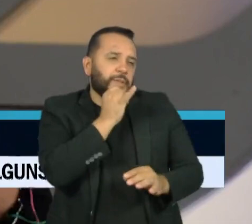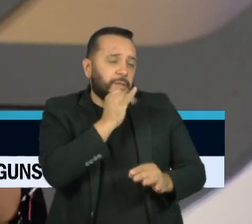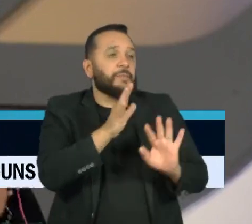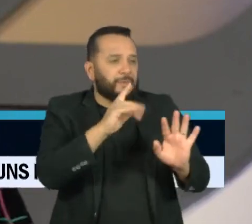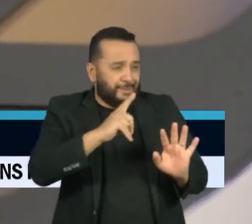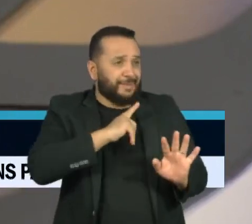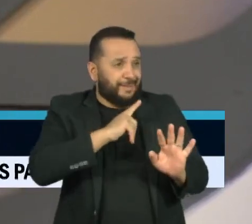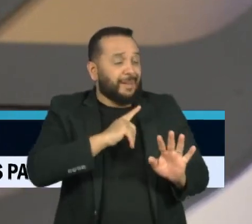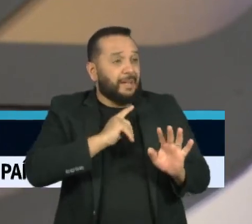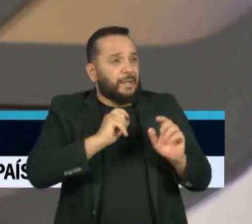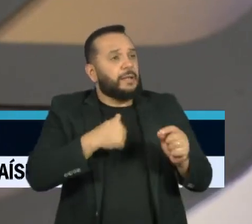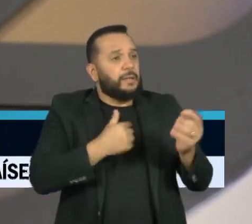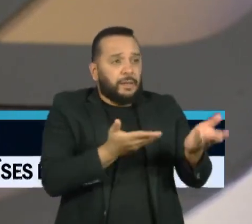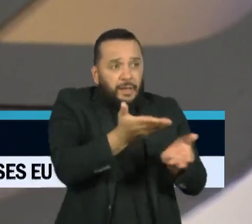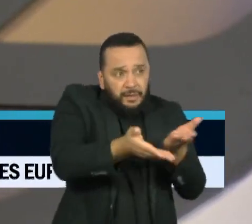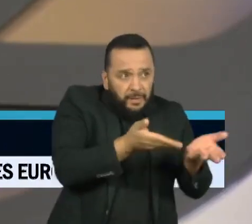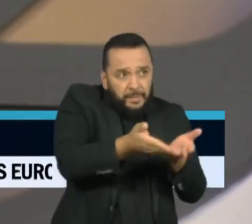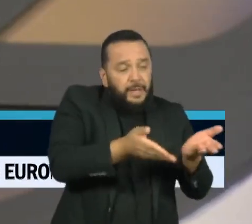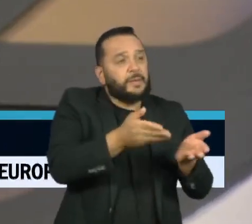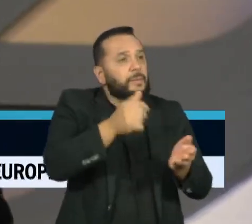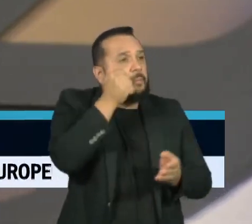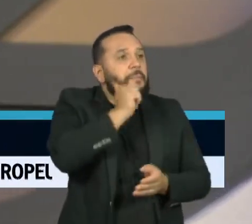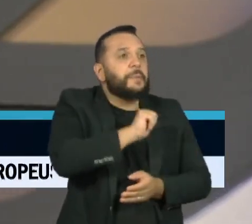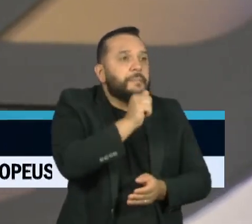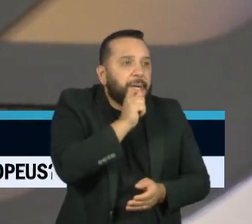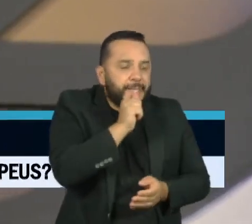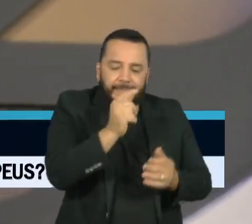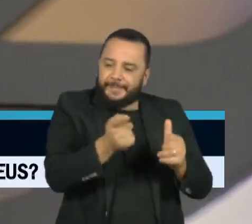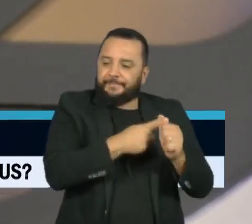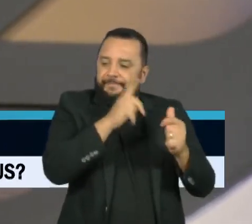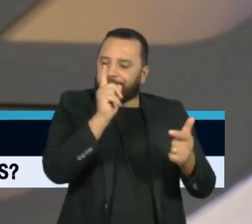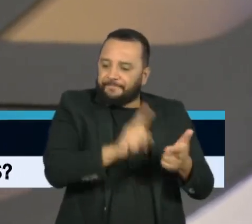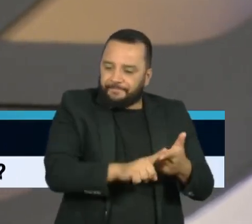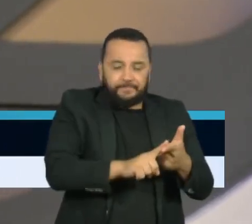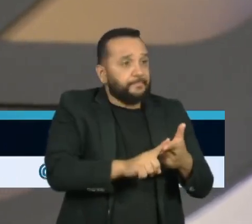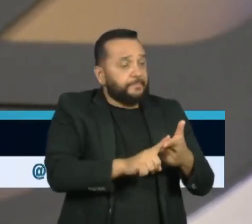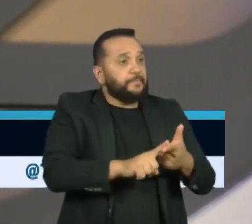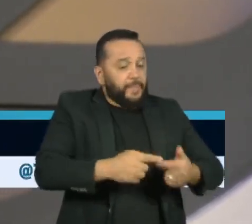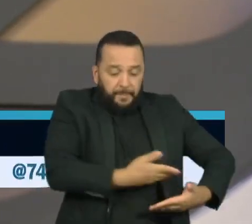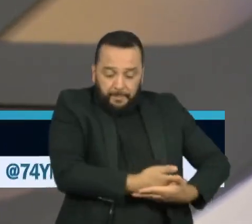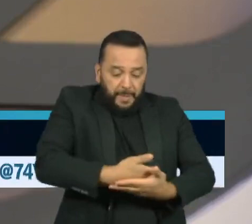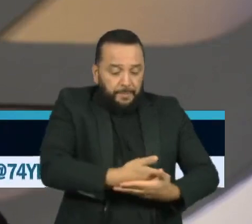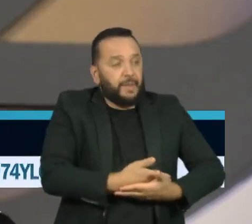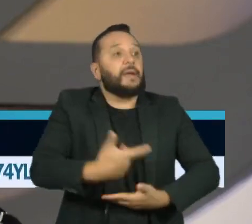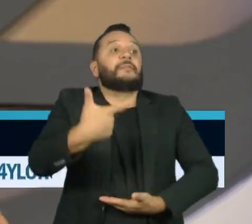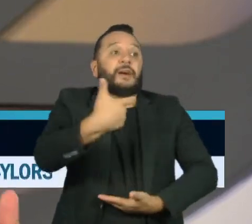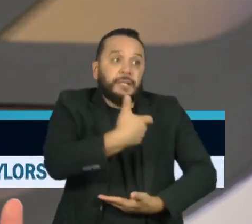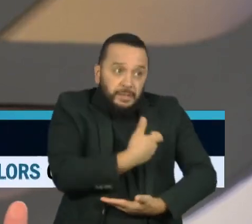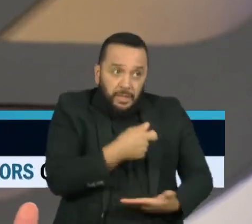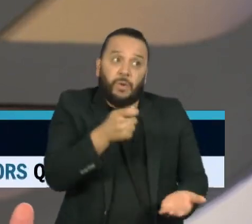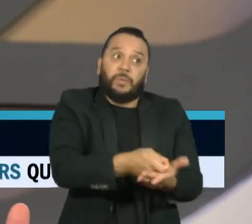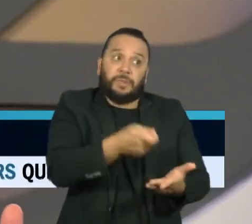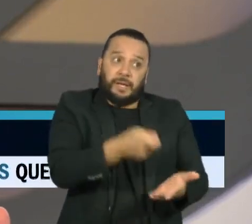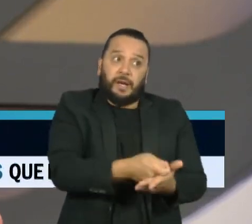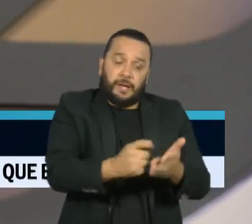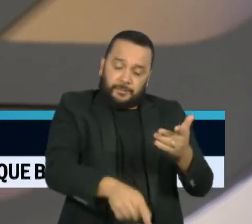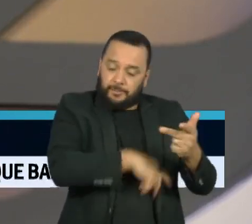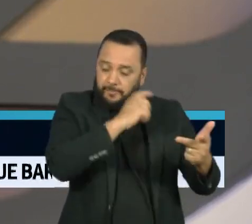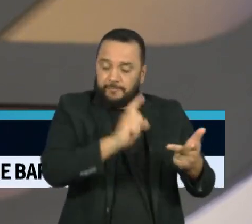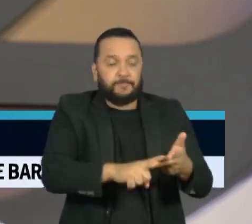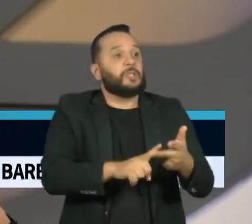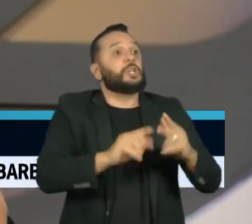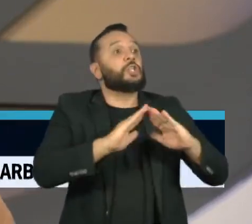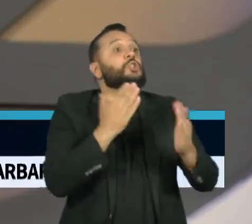também depois a própria questão da cobertura vacinal, da frequência das crianças na escola. É um programa que emancipa a família